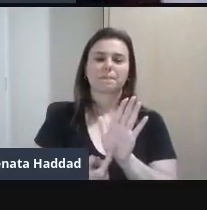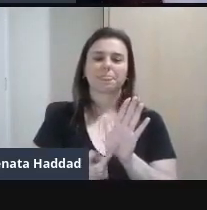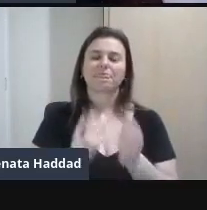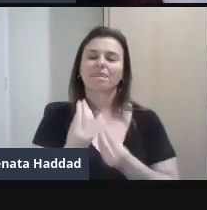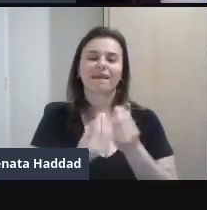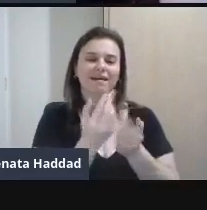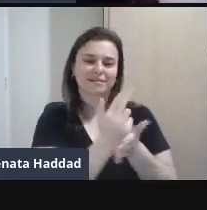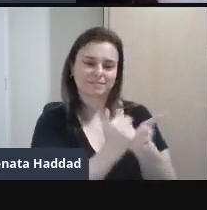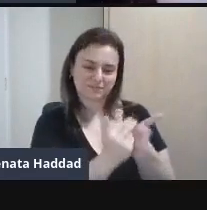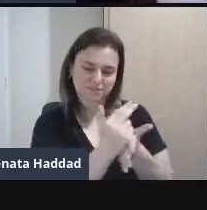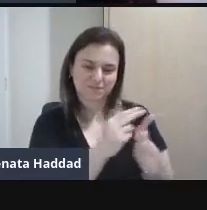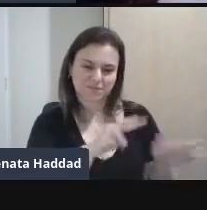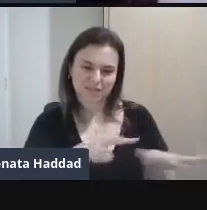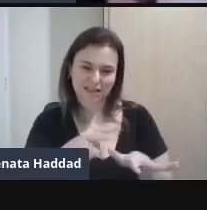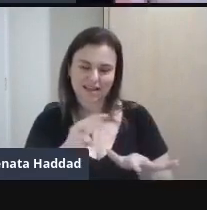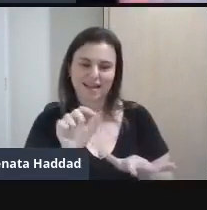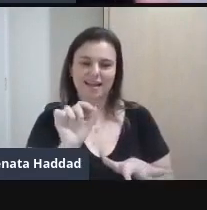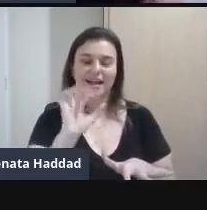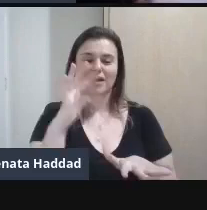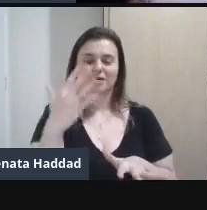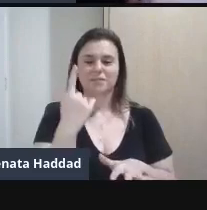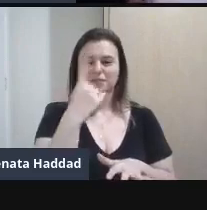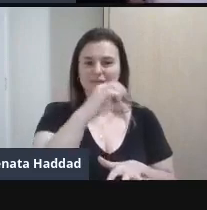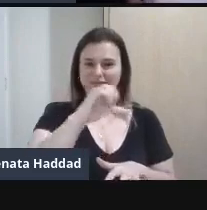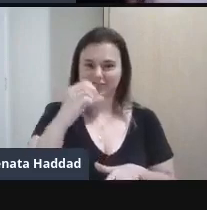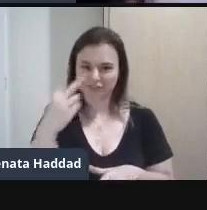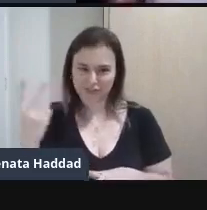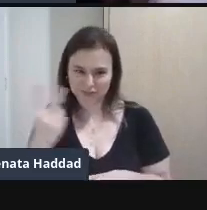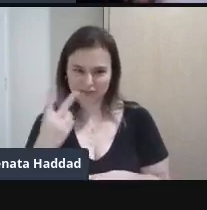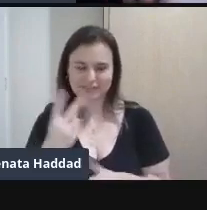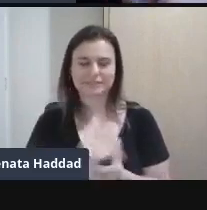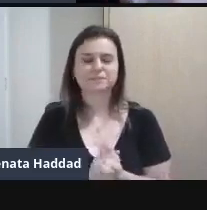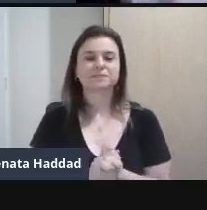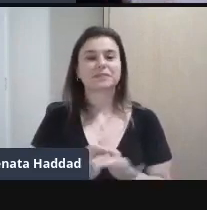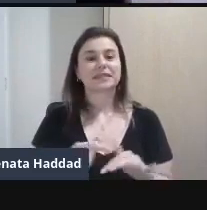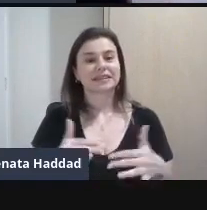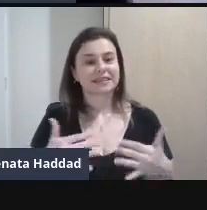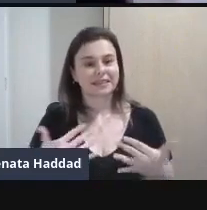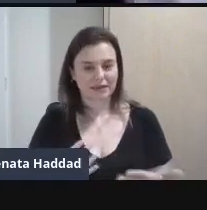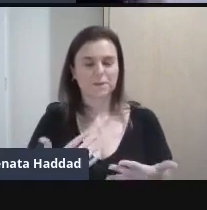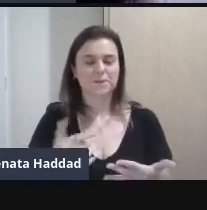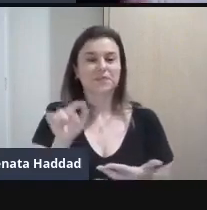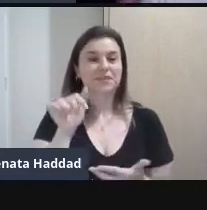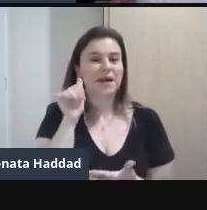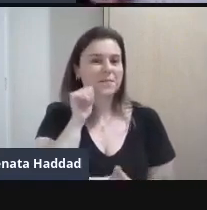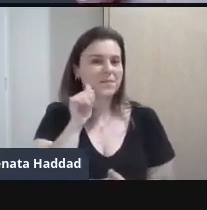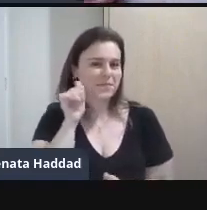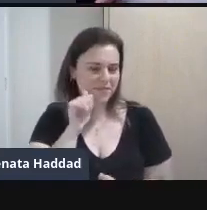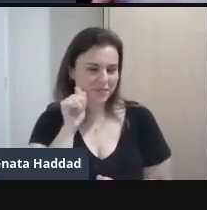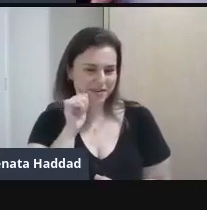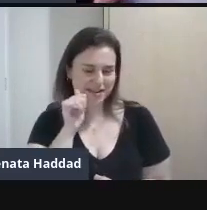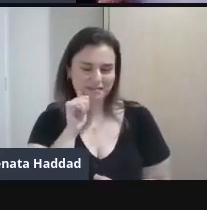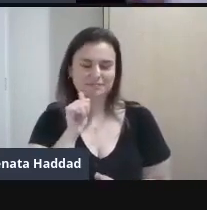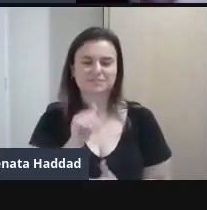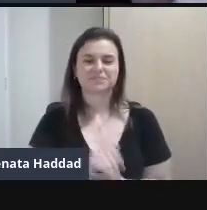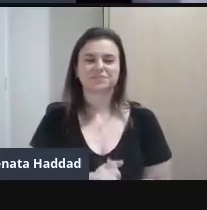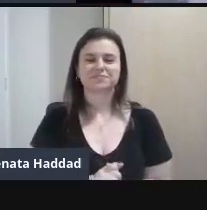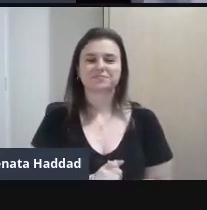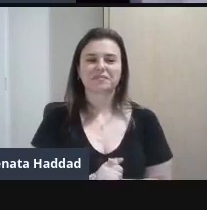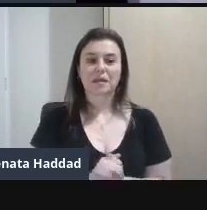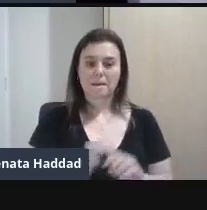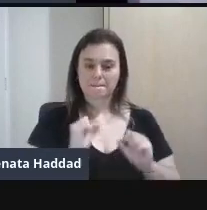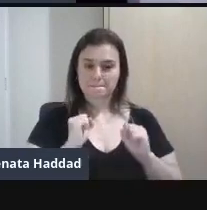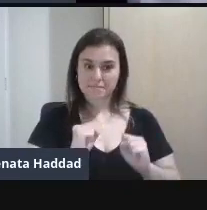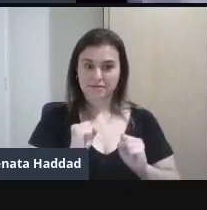Da semana Moderna de arte De 22 E a Anitta Malfatti Essa mulher Incrível Que foi Uma das pessoas Que puderam